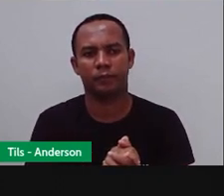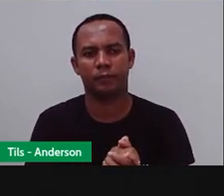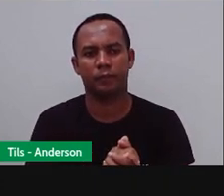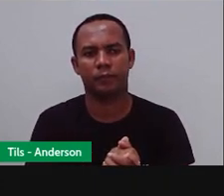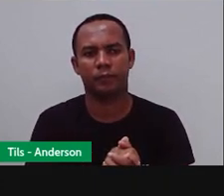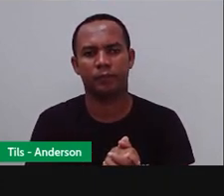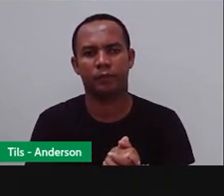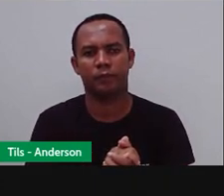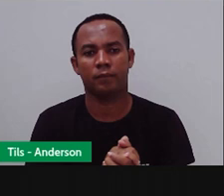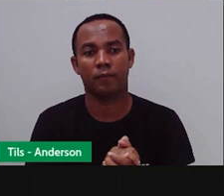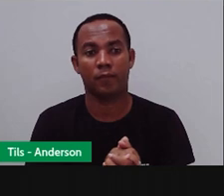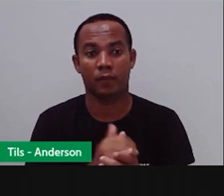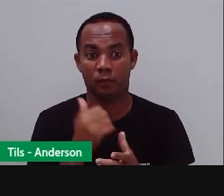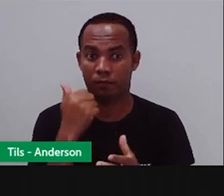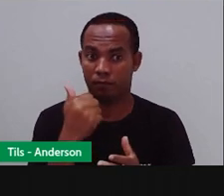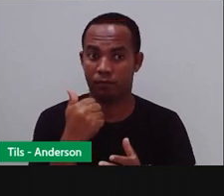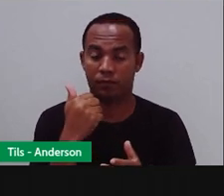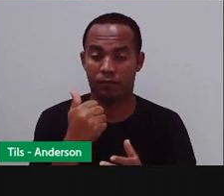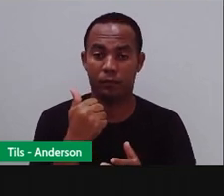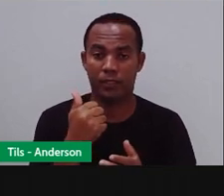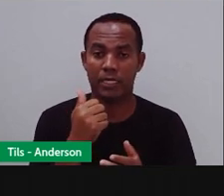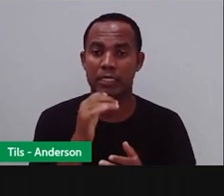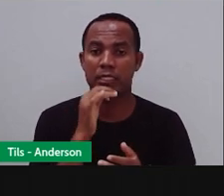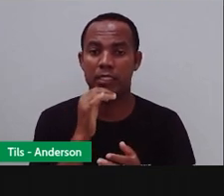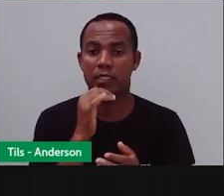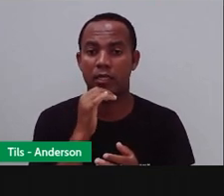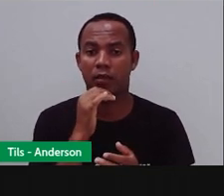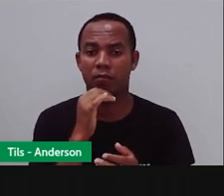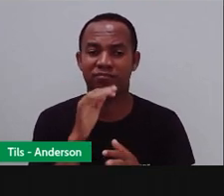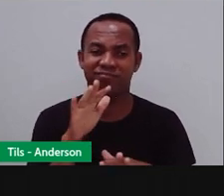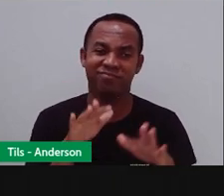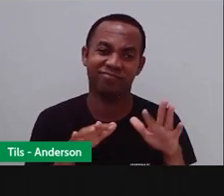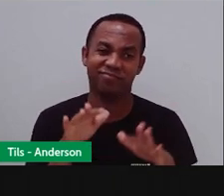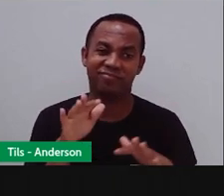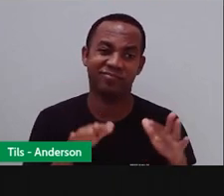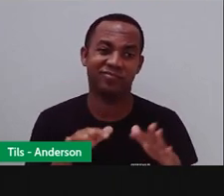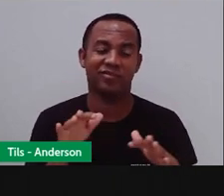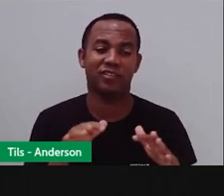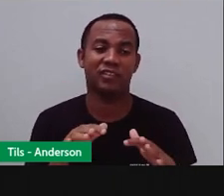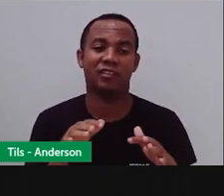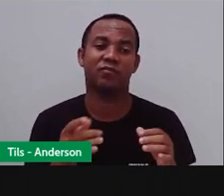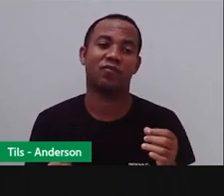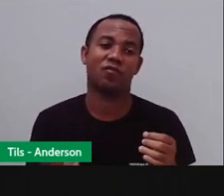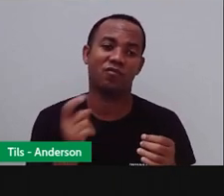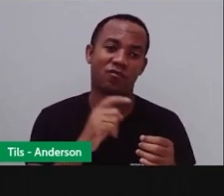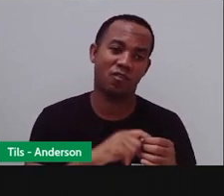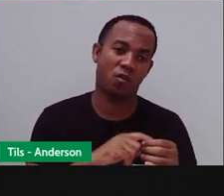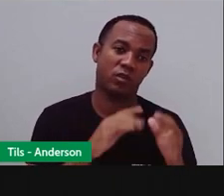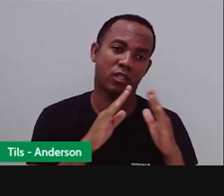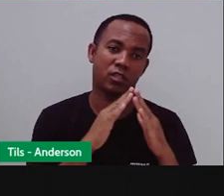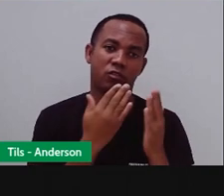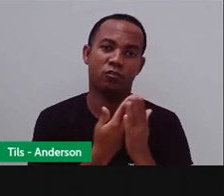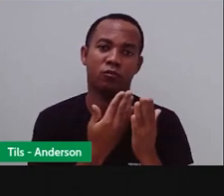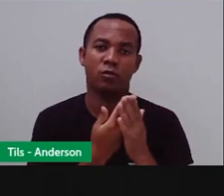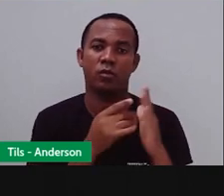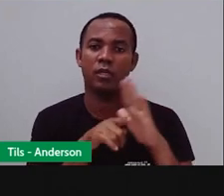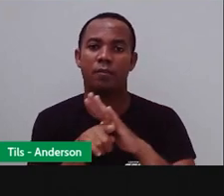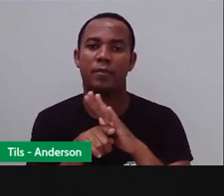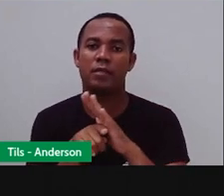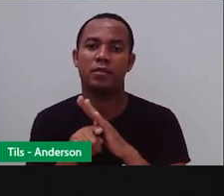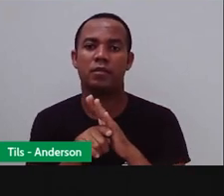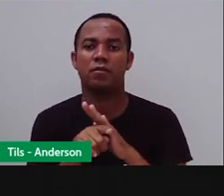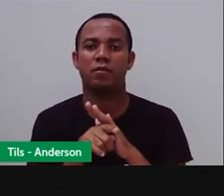Se tiverem dúvidas, vocês voltarão aqui na aula. Teve dúvida? Para, olha direitinho,